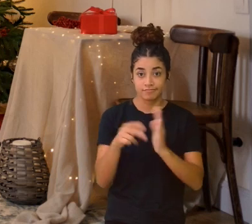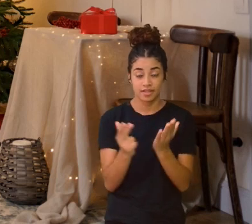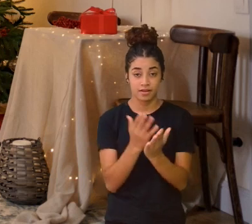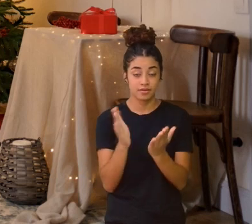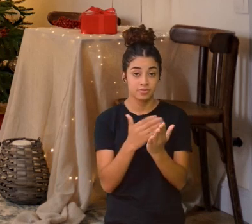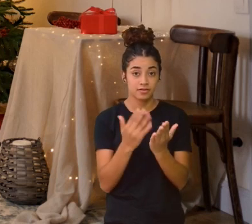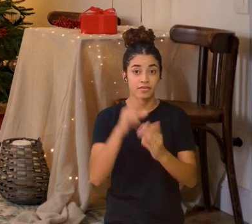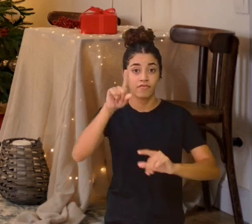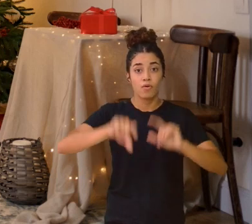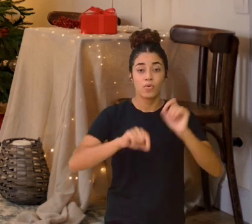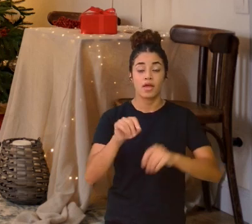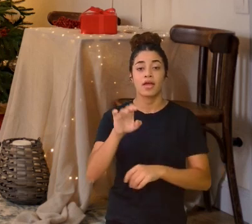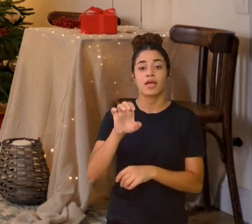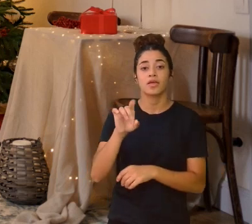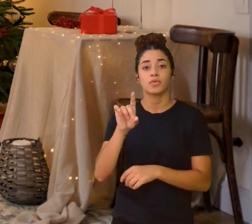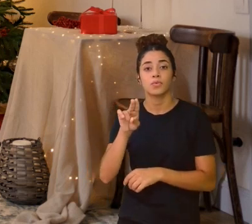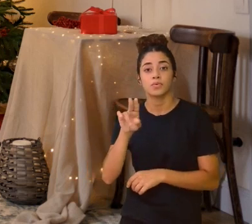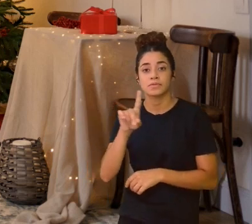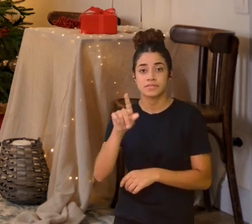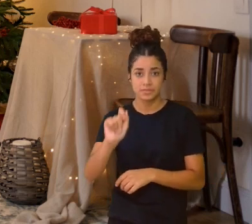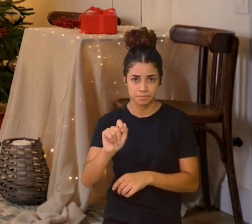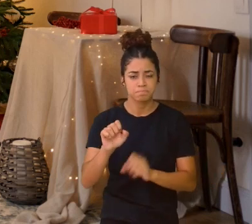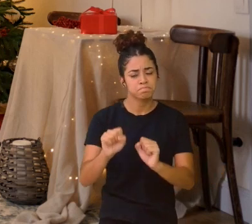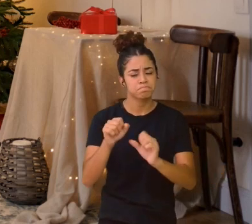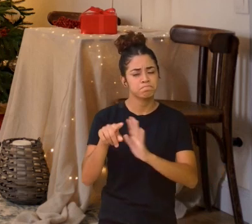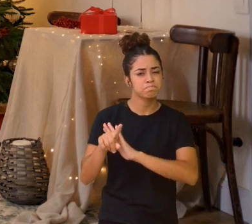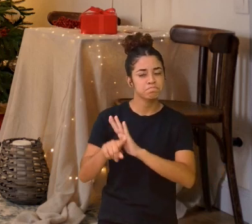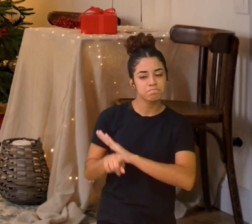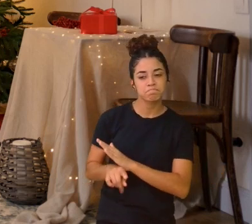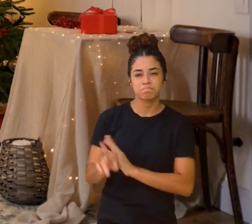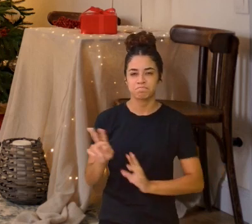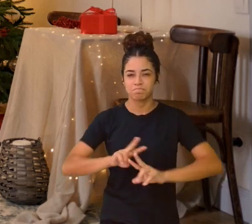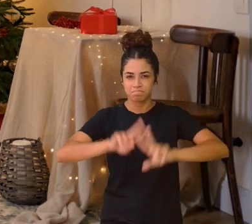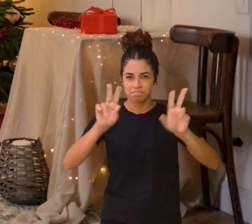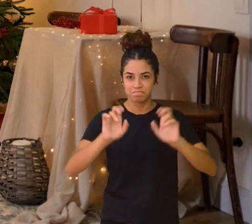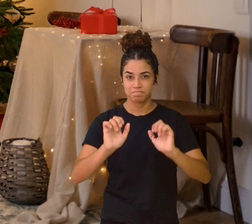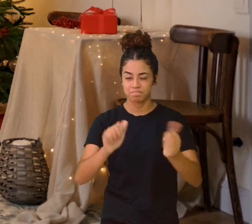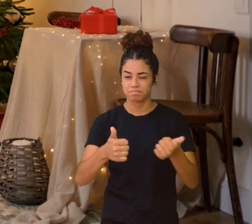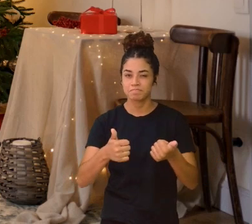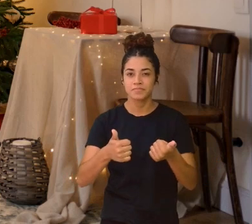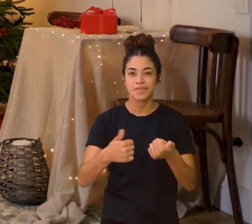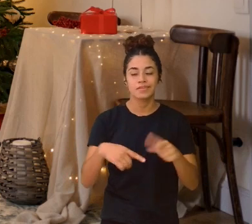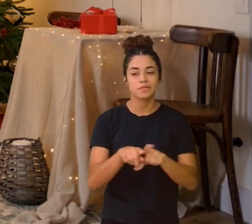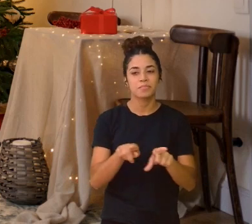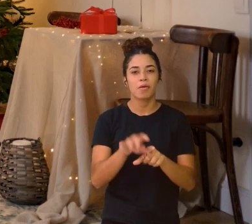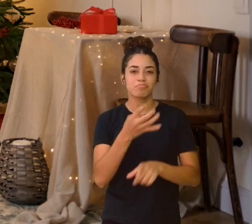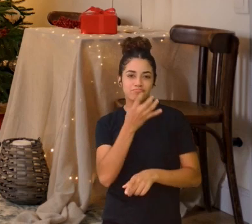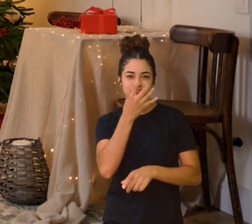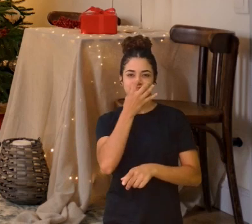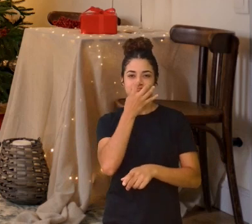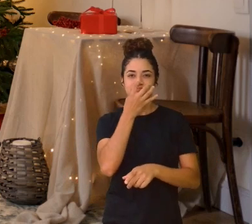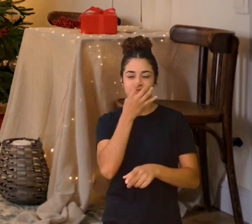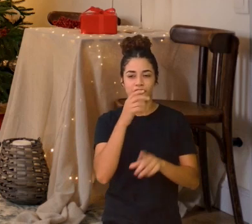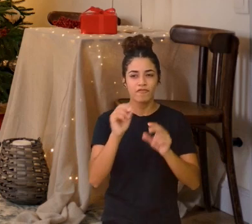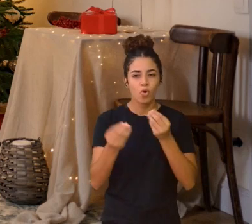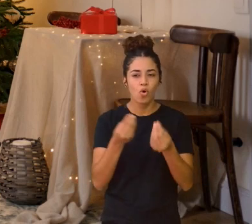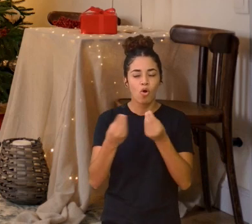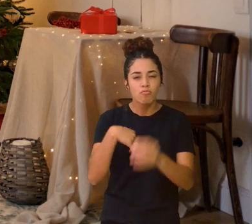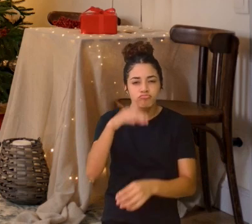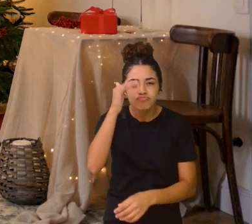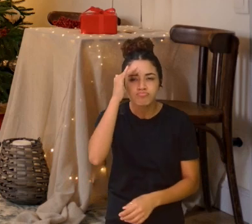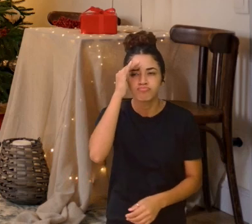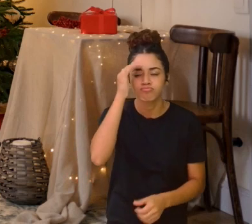Eduzá, então pesquisa aí mais sobre esse cordel e aprecia aqui a sonoridade do